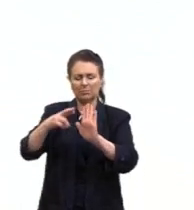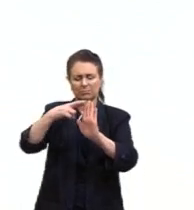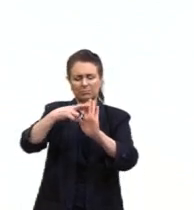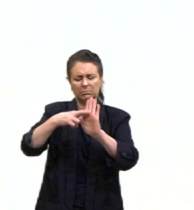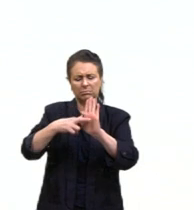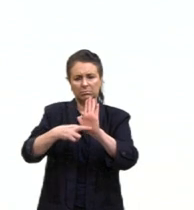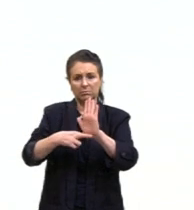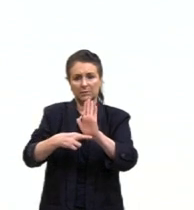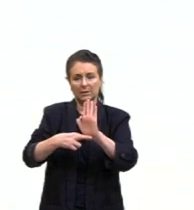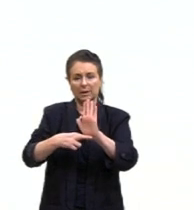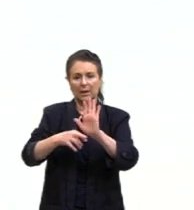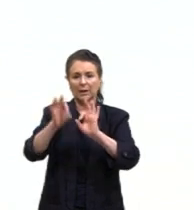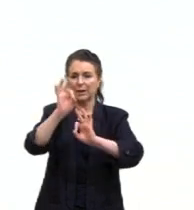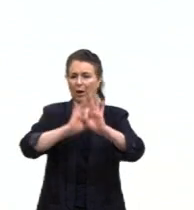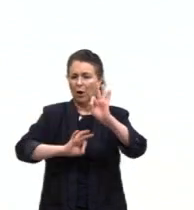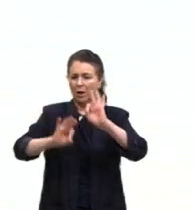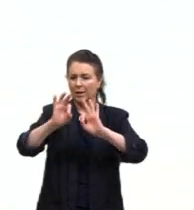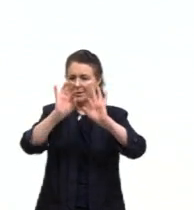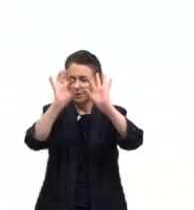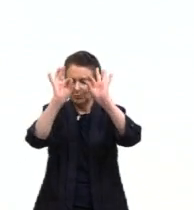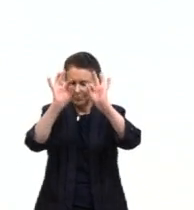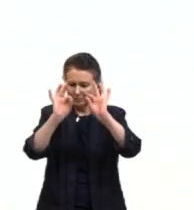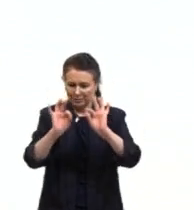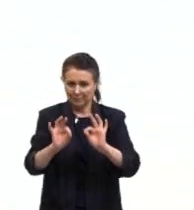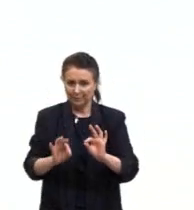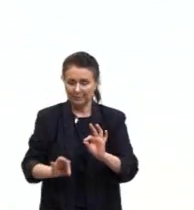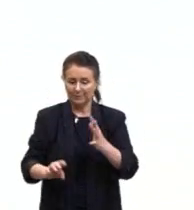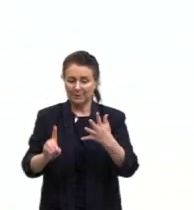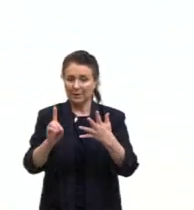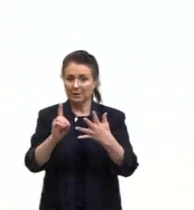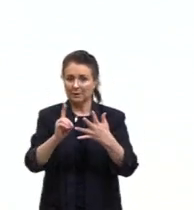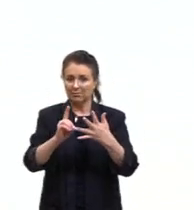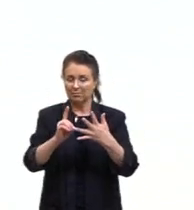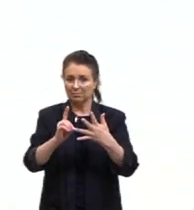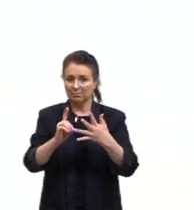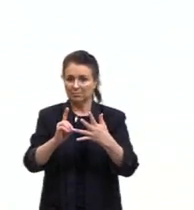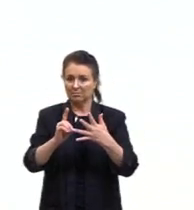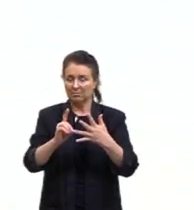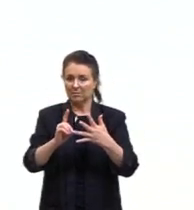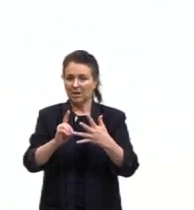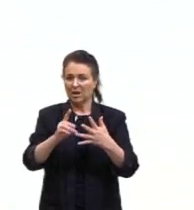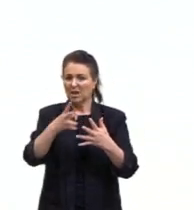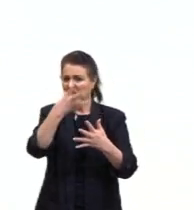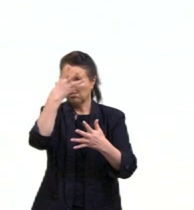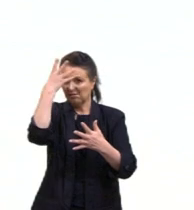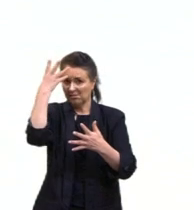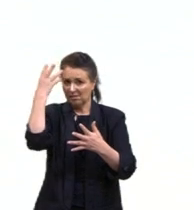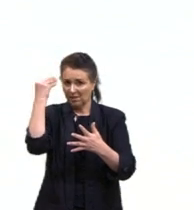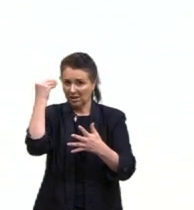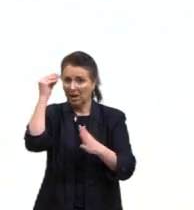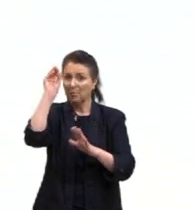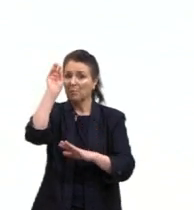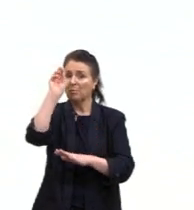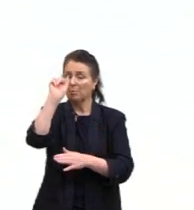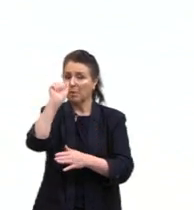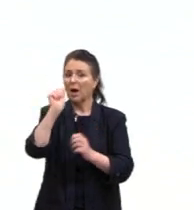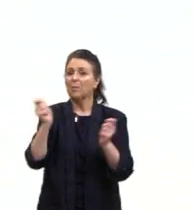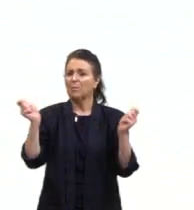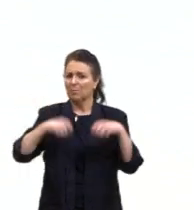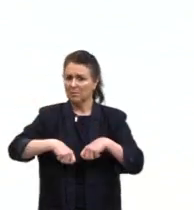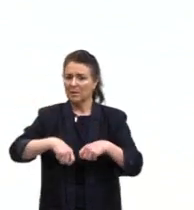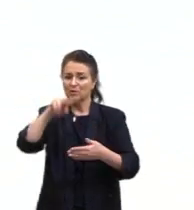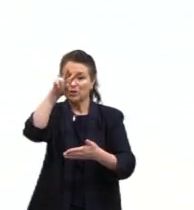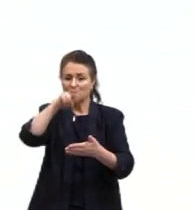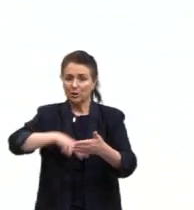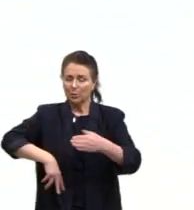composição, a D, anular a possibilidade de leituras afetivas,